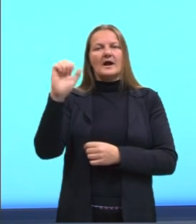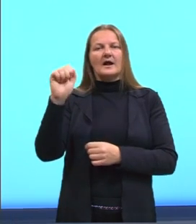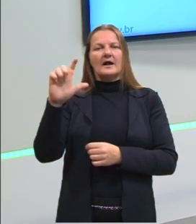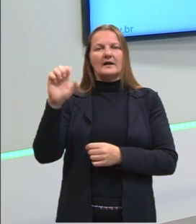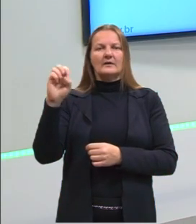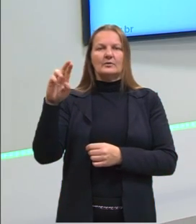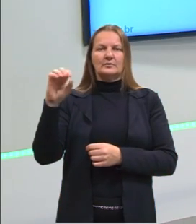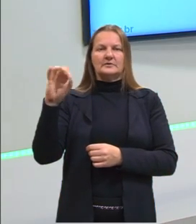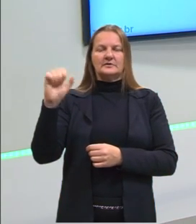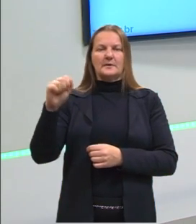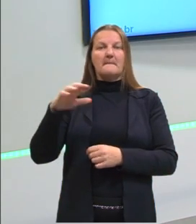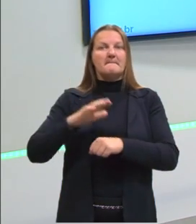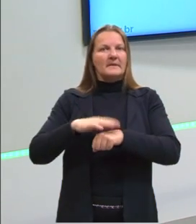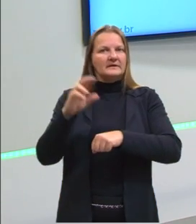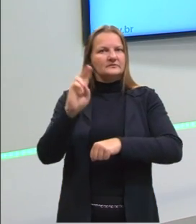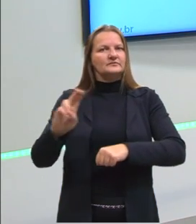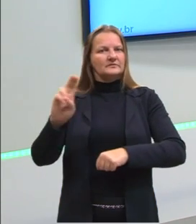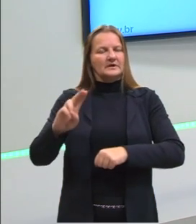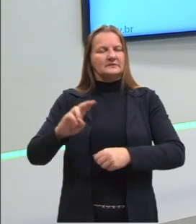utiliza.